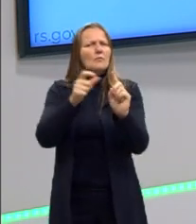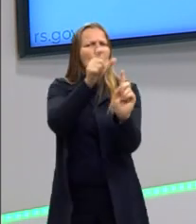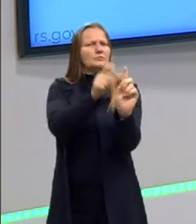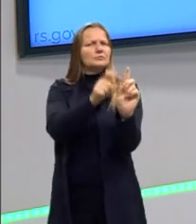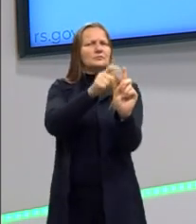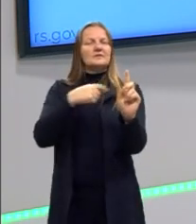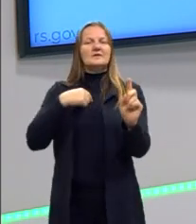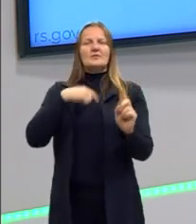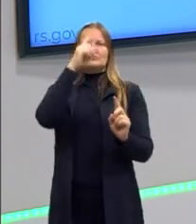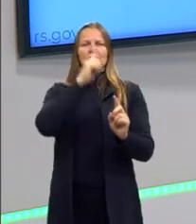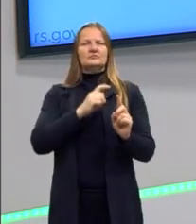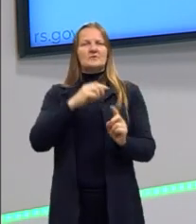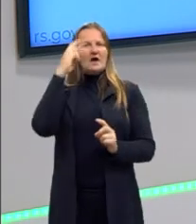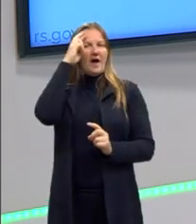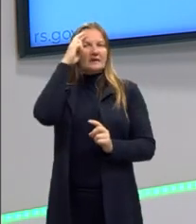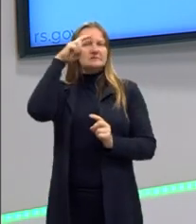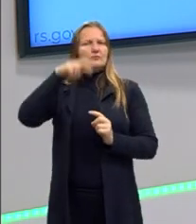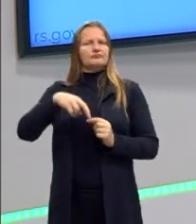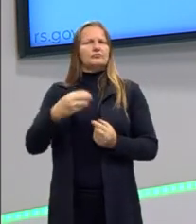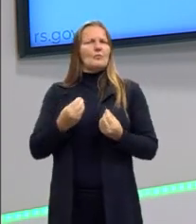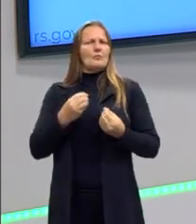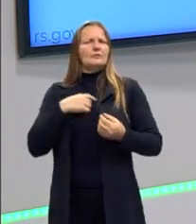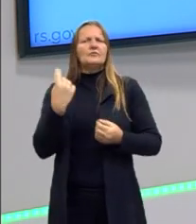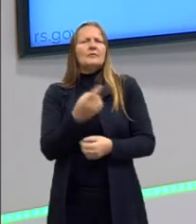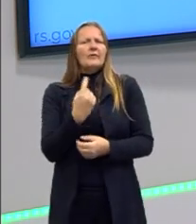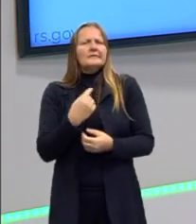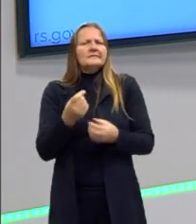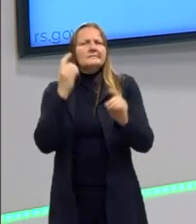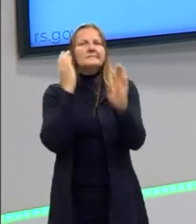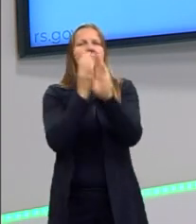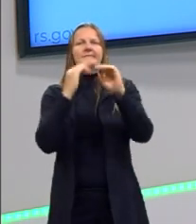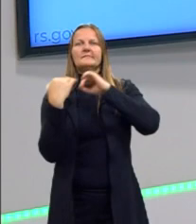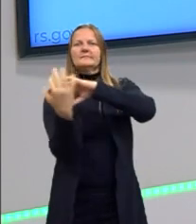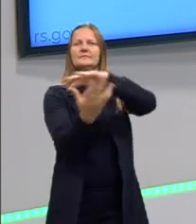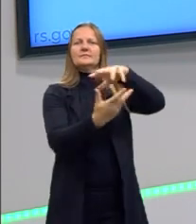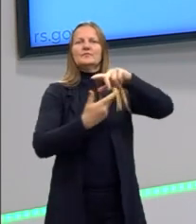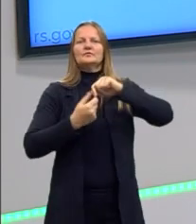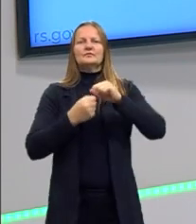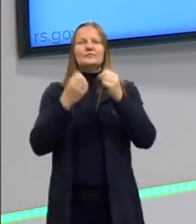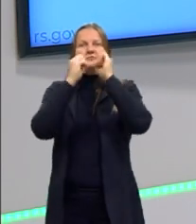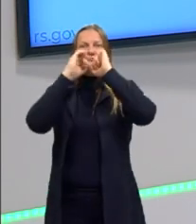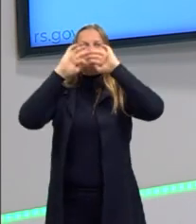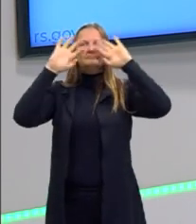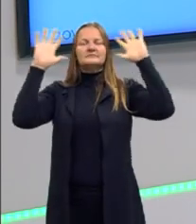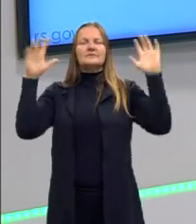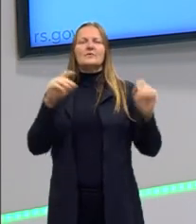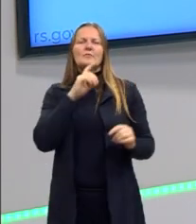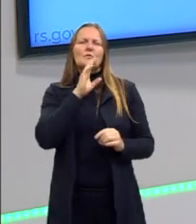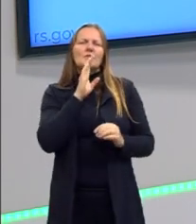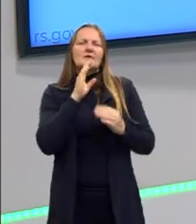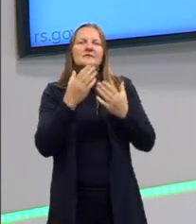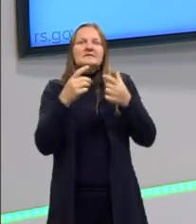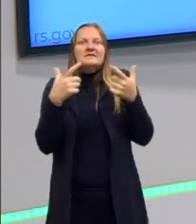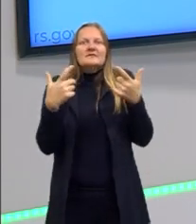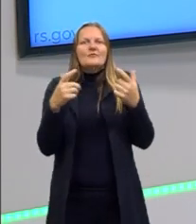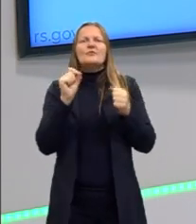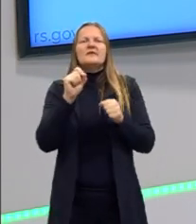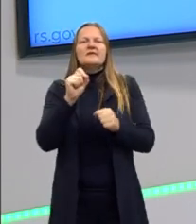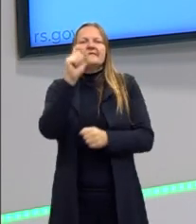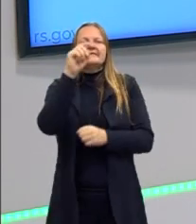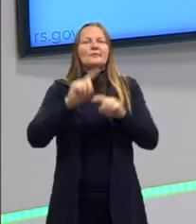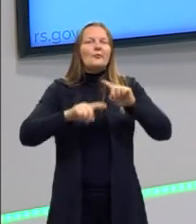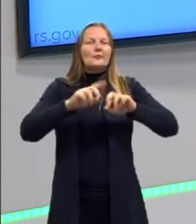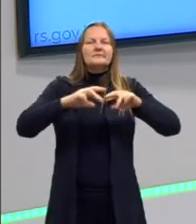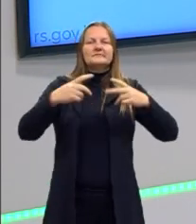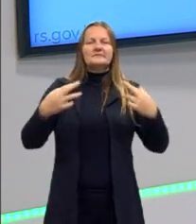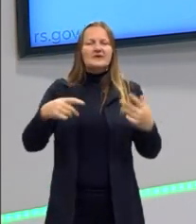aqui dotados de razão, vamos nós descobrir nesse mundo aqui, tentar entender o conhecimento, tentar o que são as coisas aqui